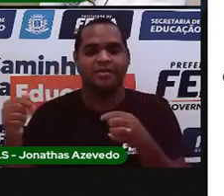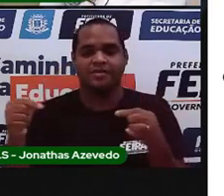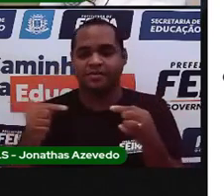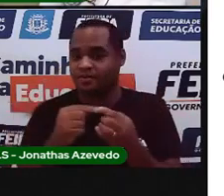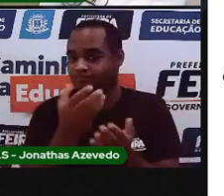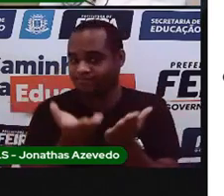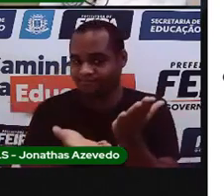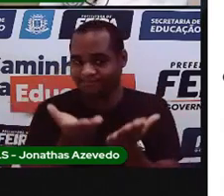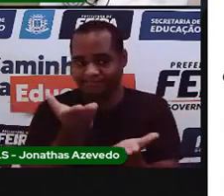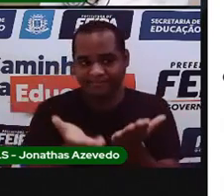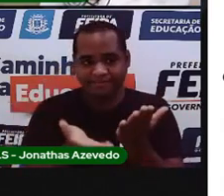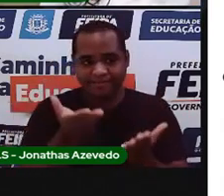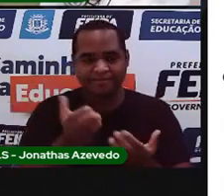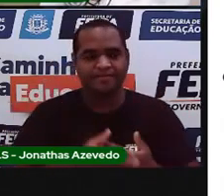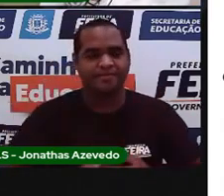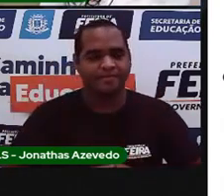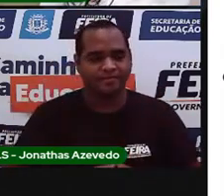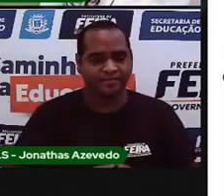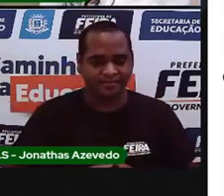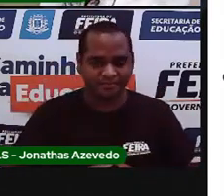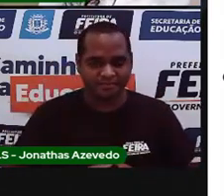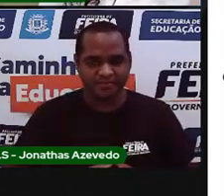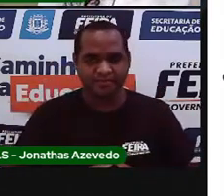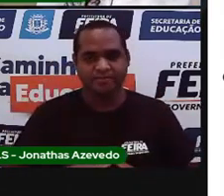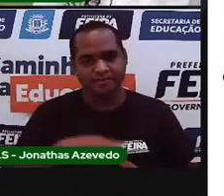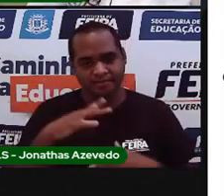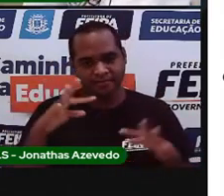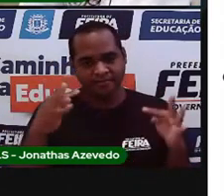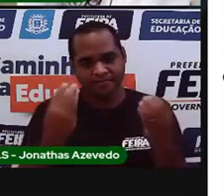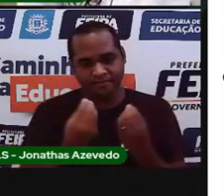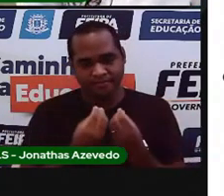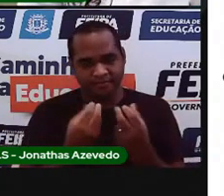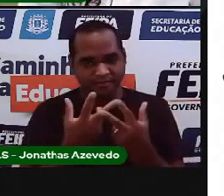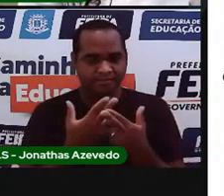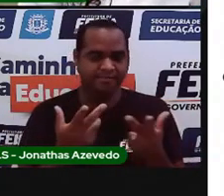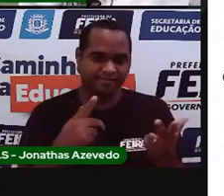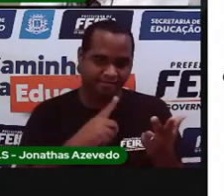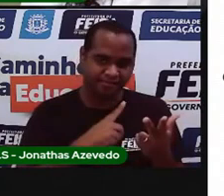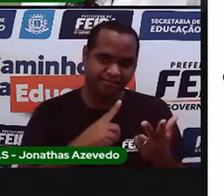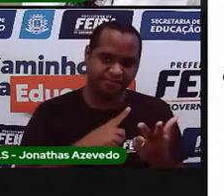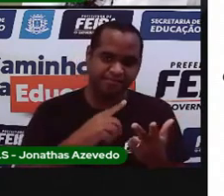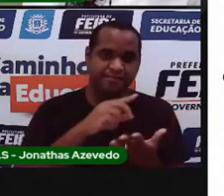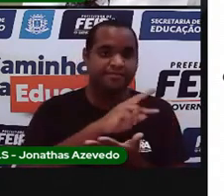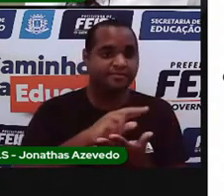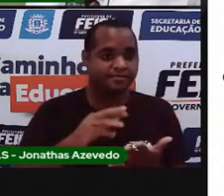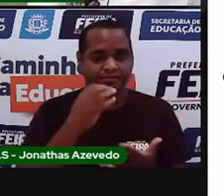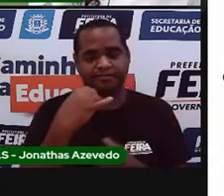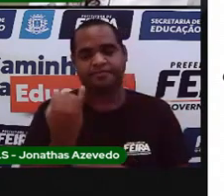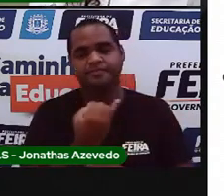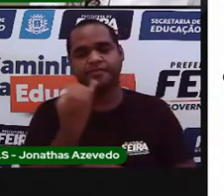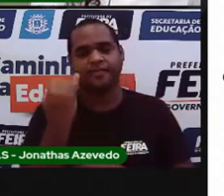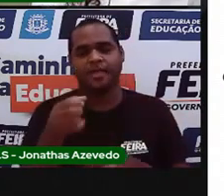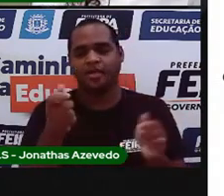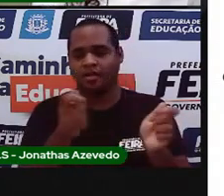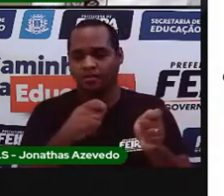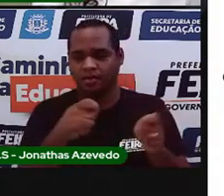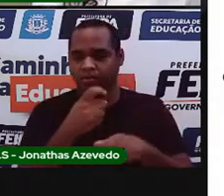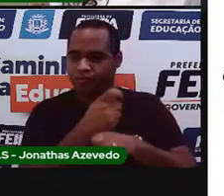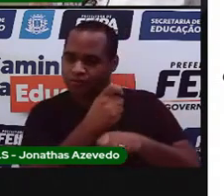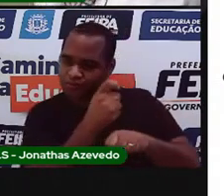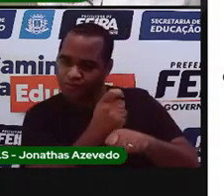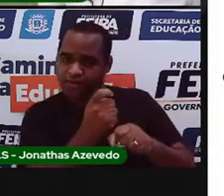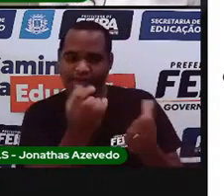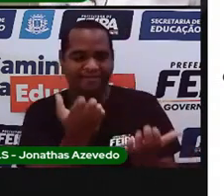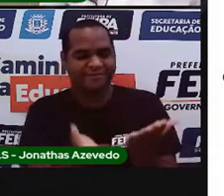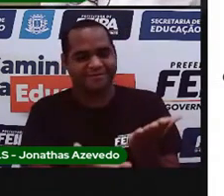na balança. Todos os objetos, todas as matérias sólidas, elas são pesadas